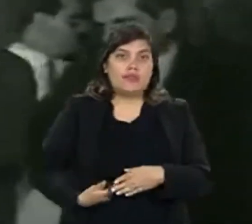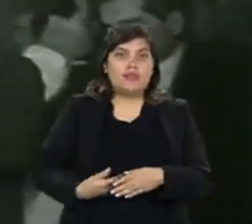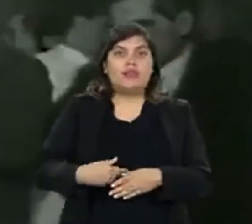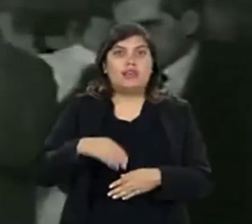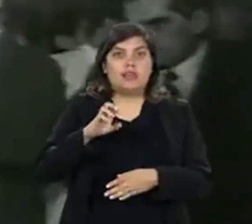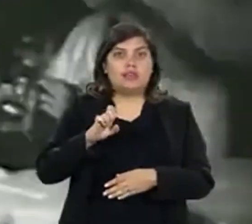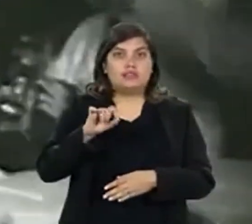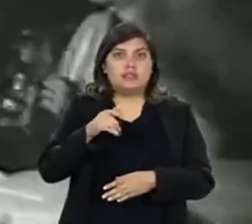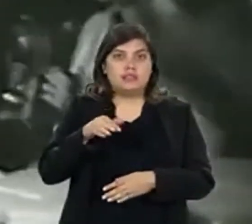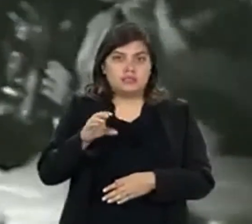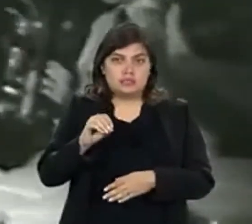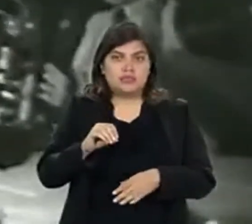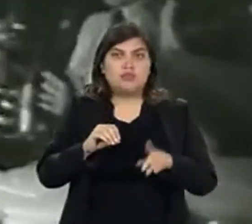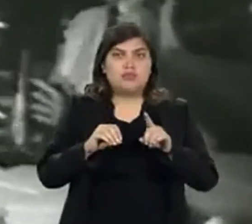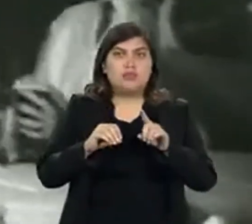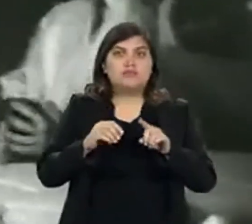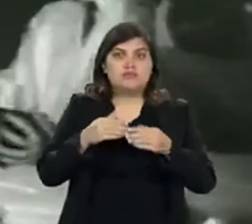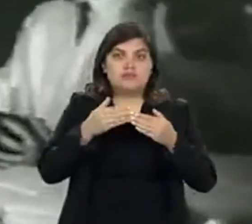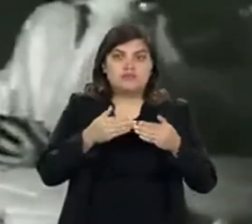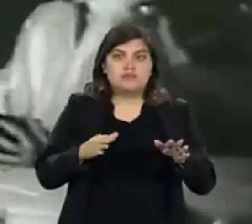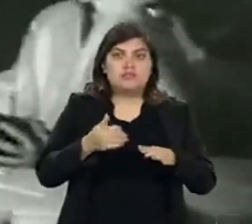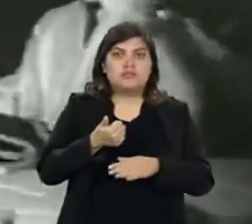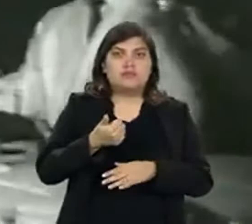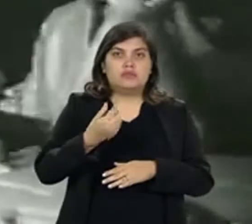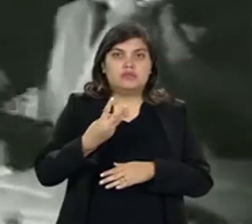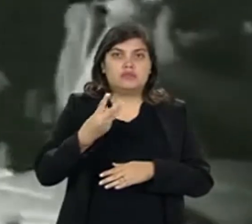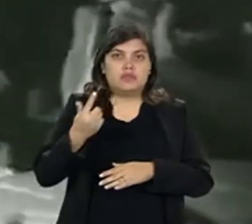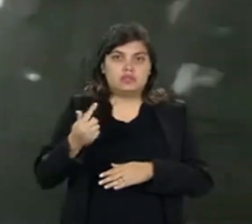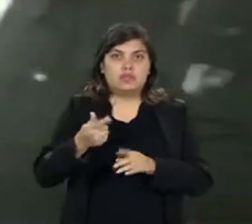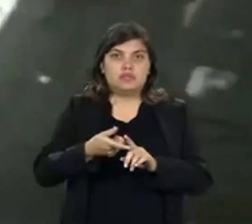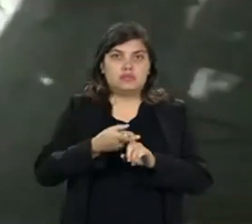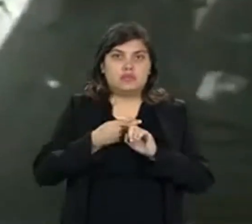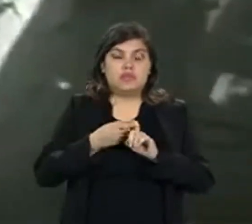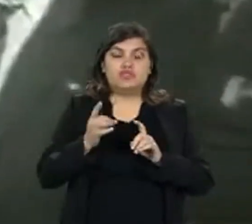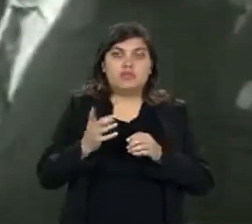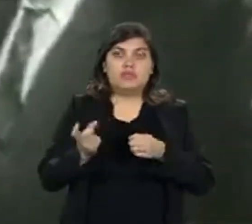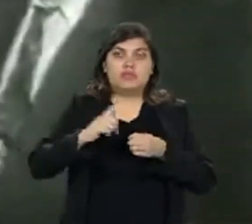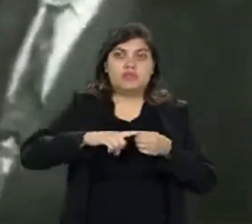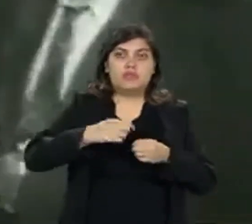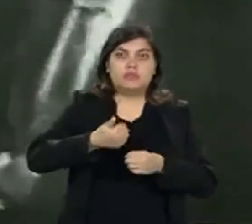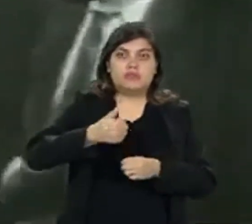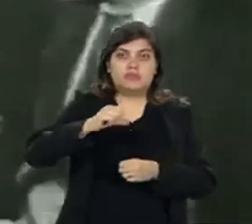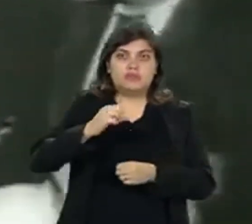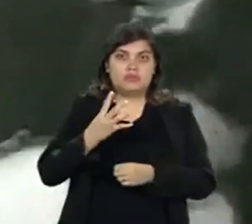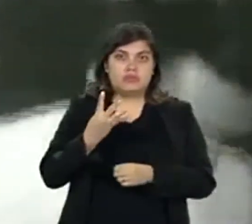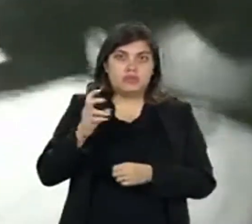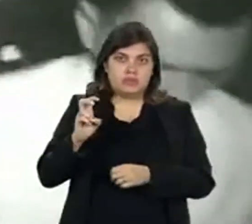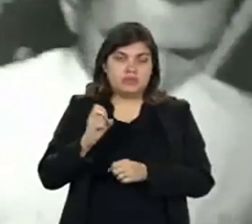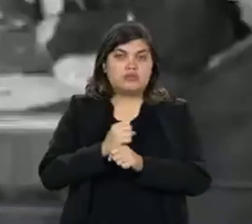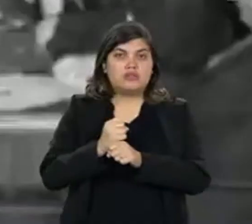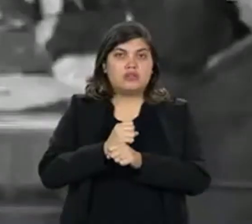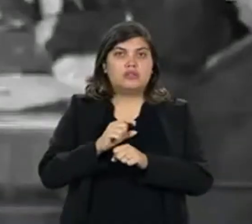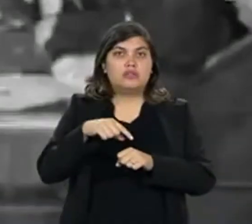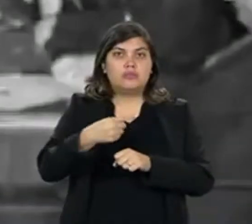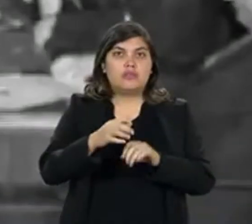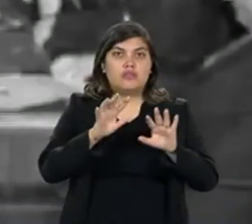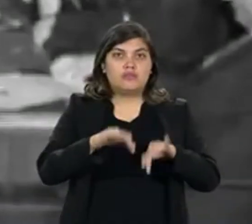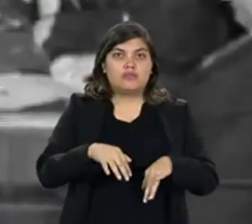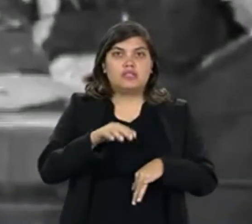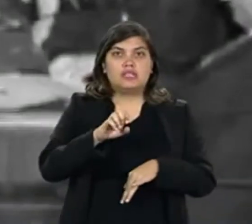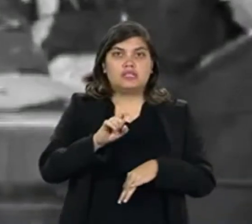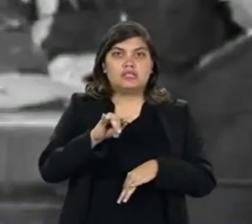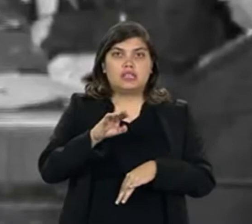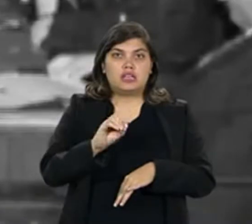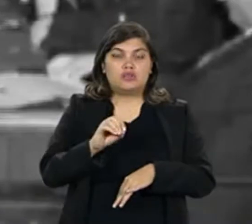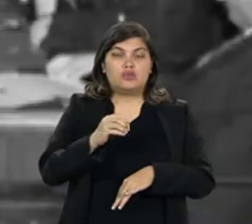Justiça Eleitoral, extinta em 1937, só foi restabelecida em 1945, após o fim do